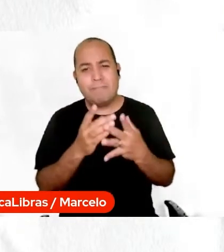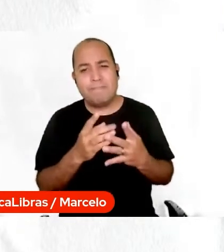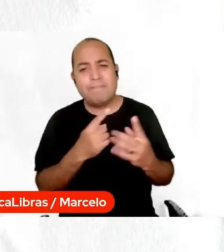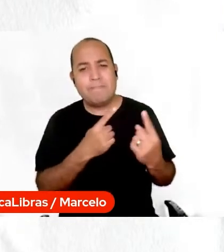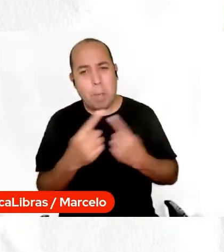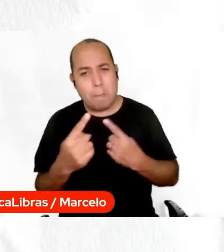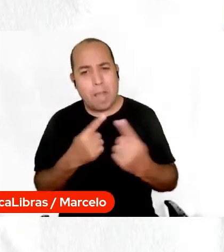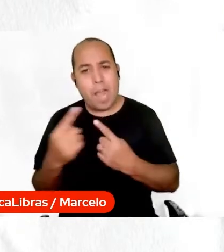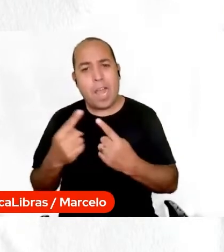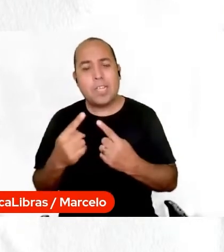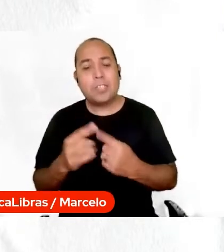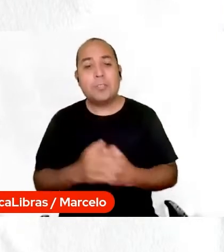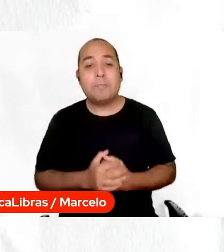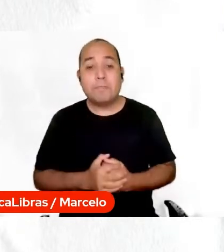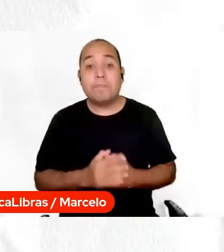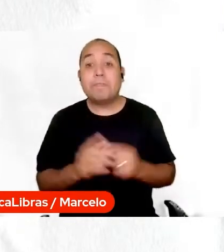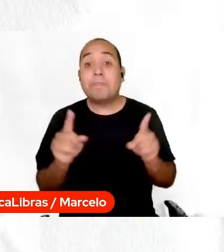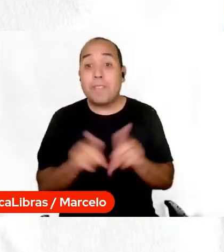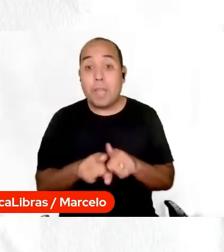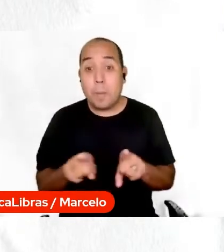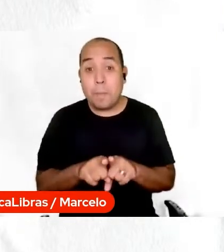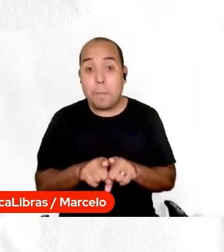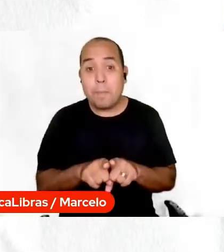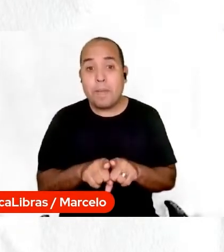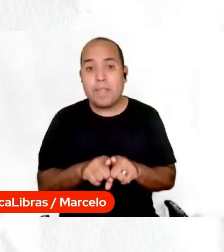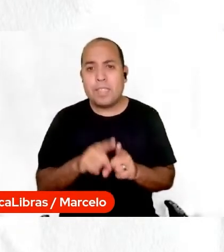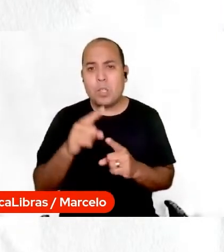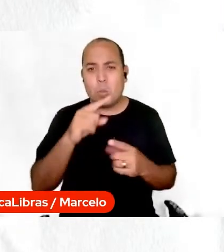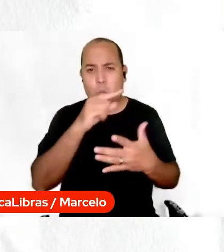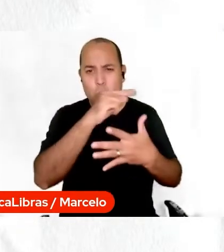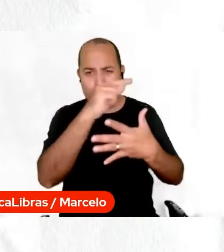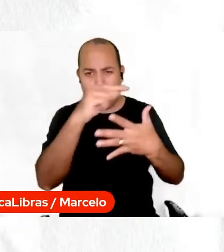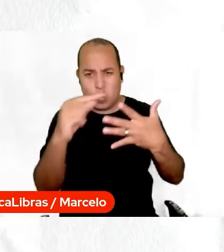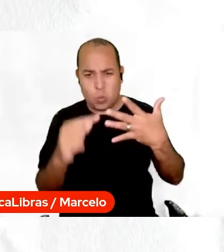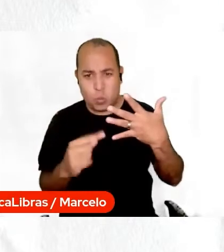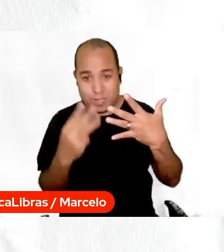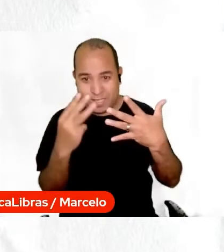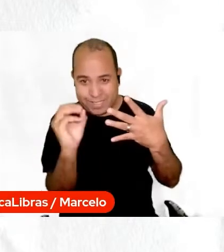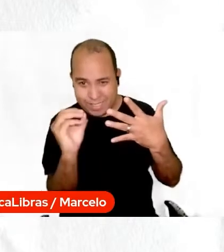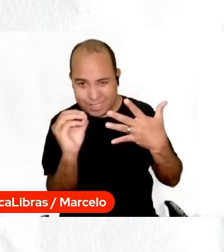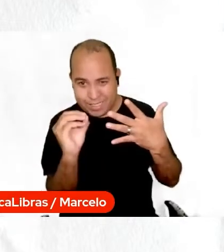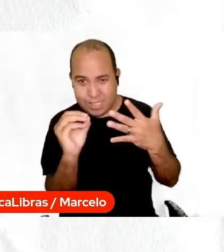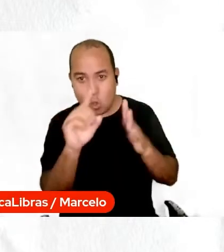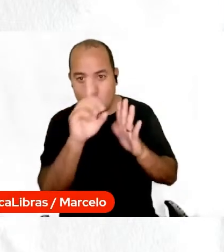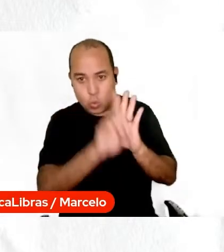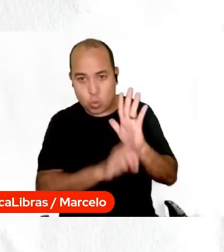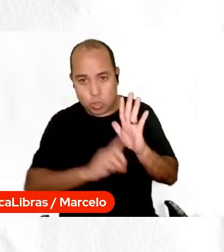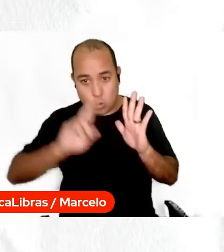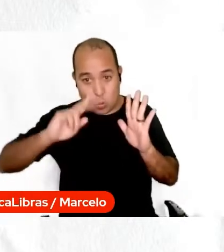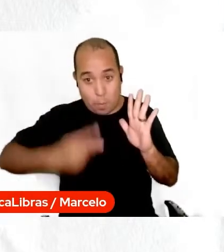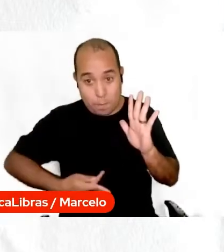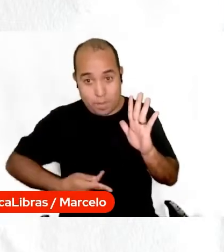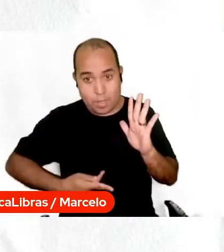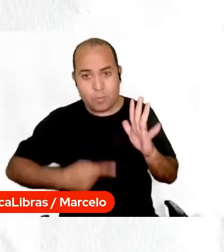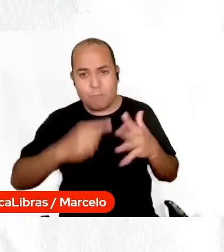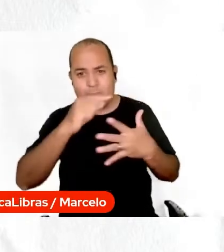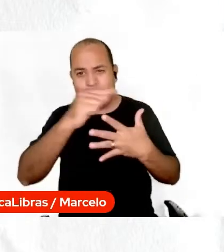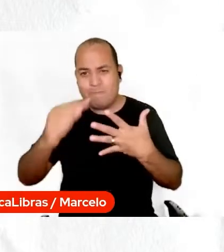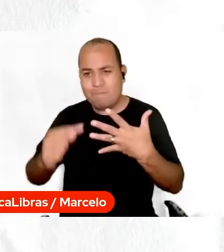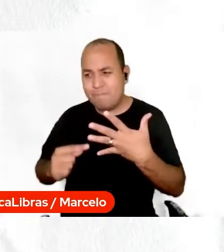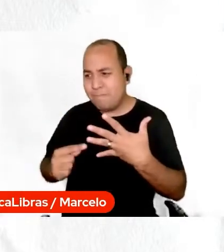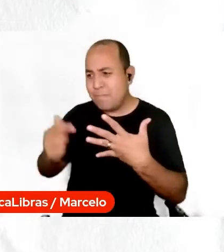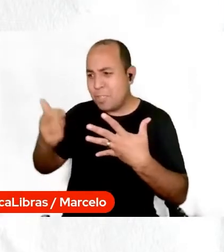e trazer esses 30 pontos dos direitos humanos e